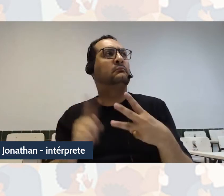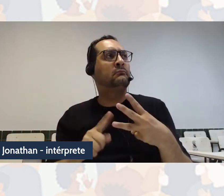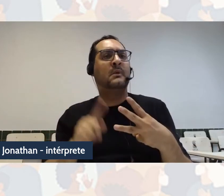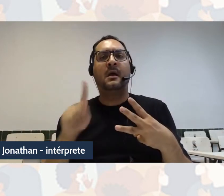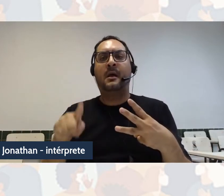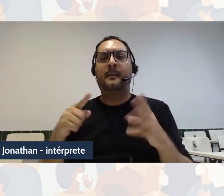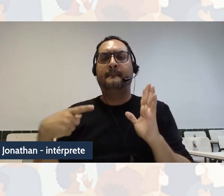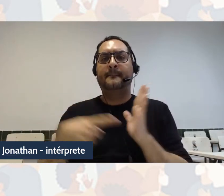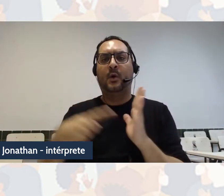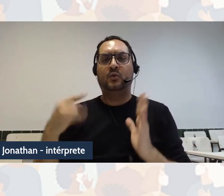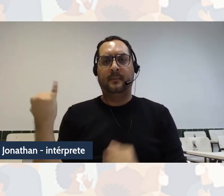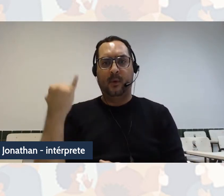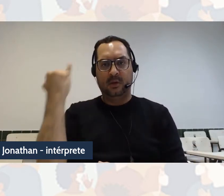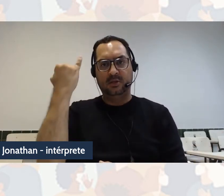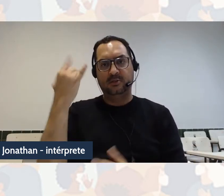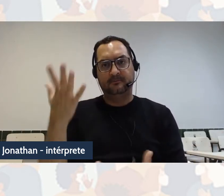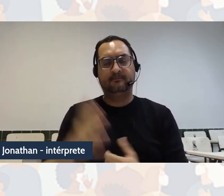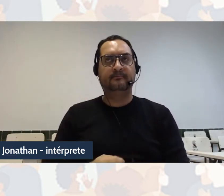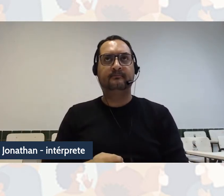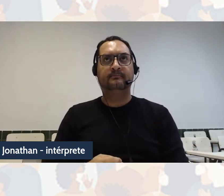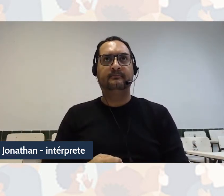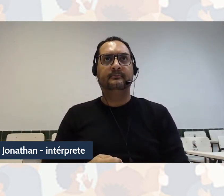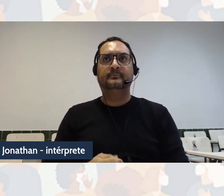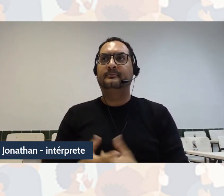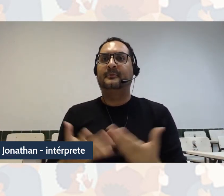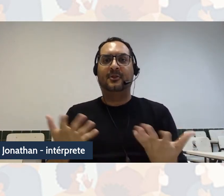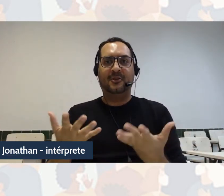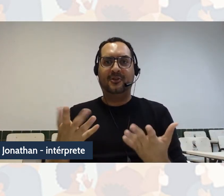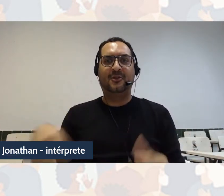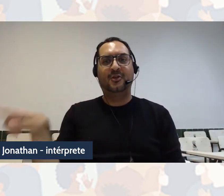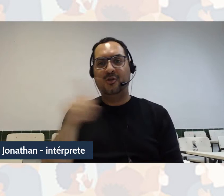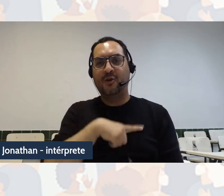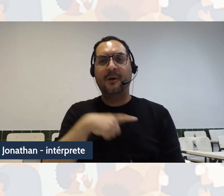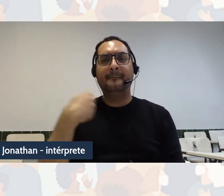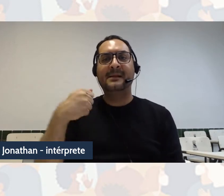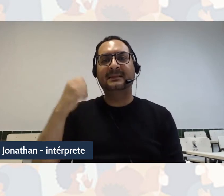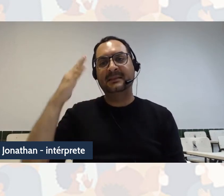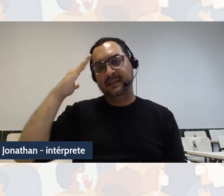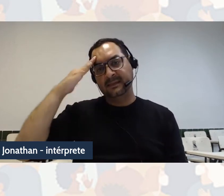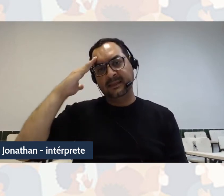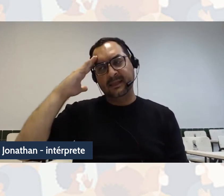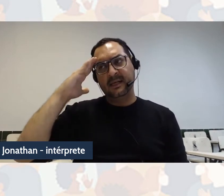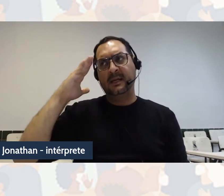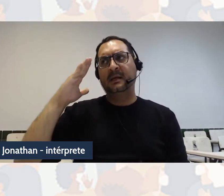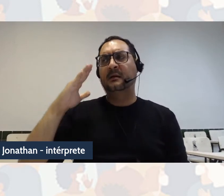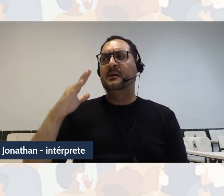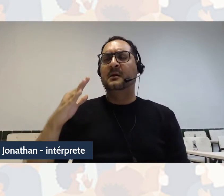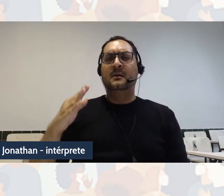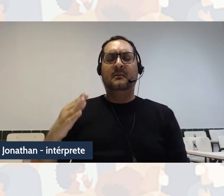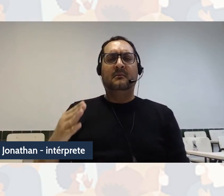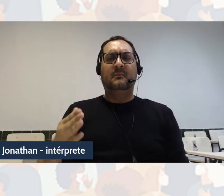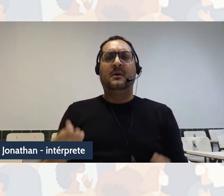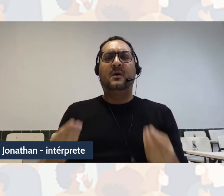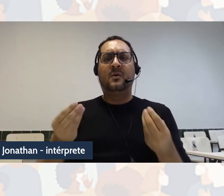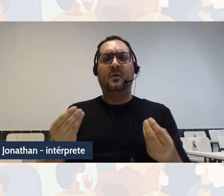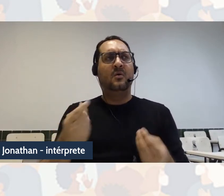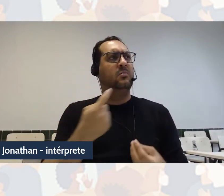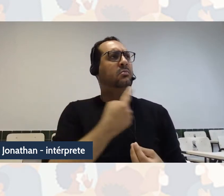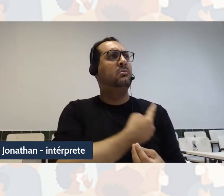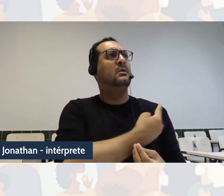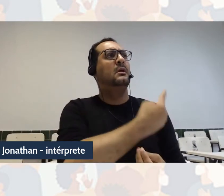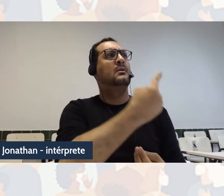isso me leva, então, a pensar, né, o que a gente vem fazendo na pesquisa, né, com relação a esses movimentos